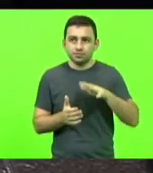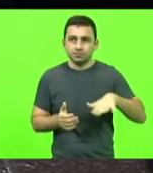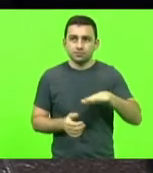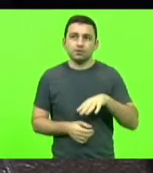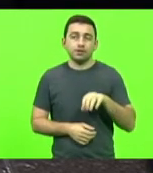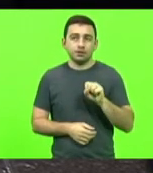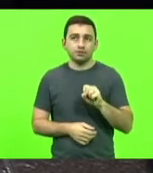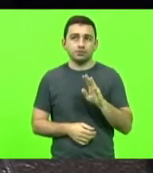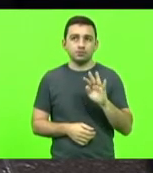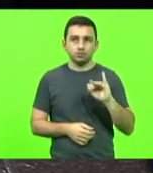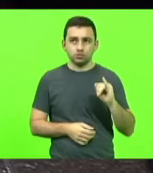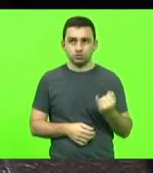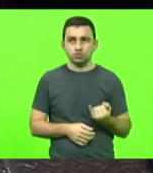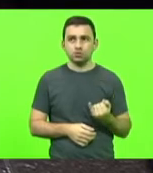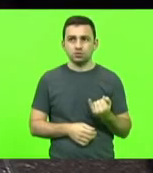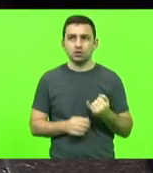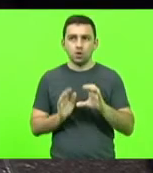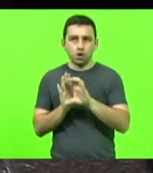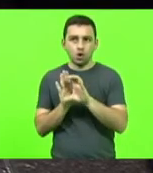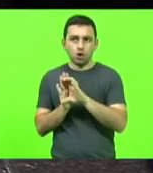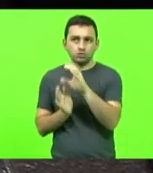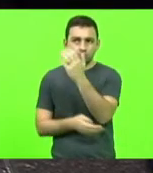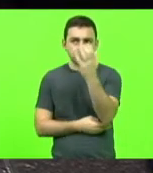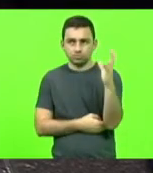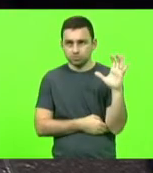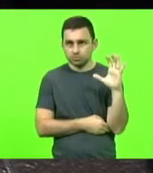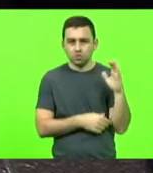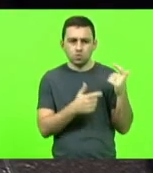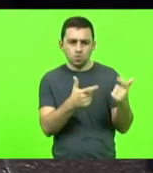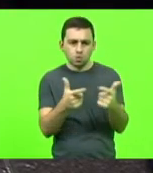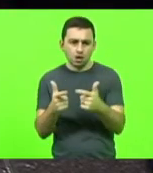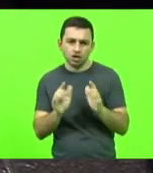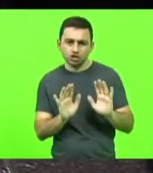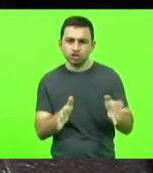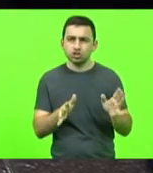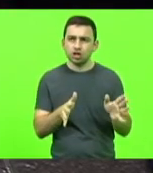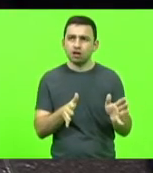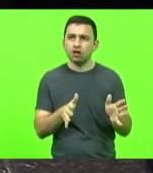de aplicar o código florestal sobre as horas urbanas consolidadas